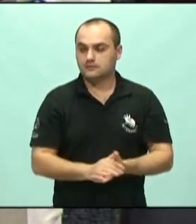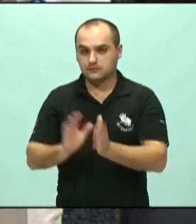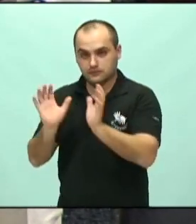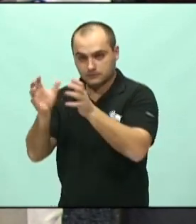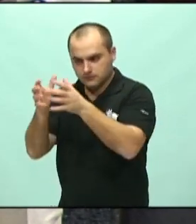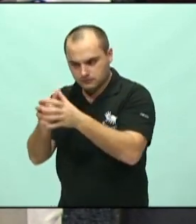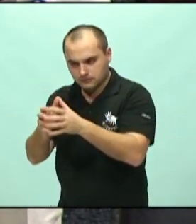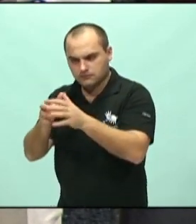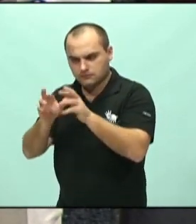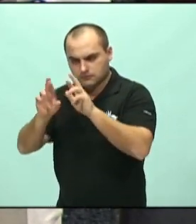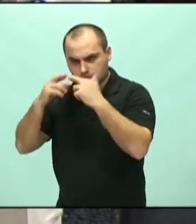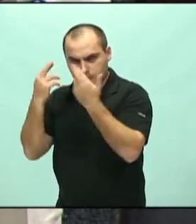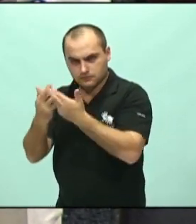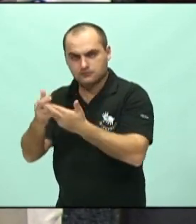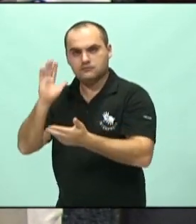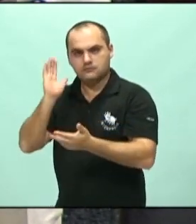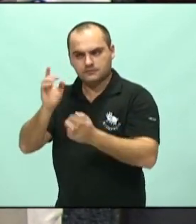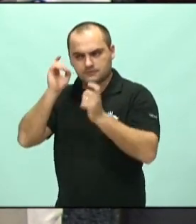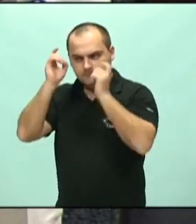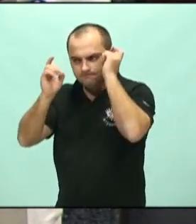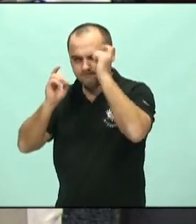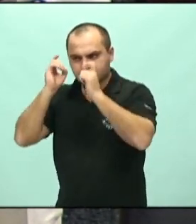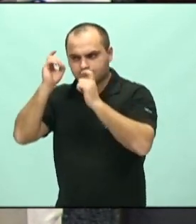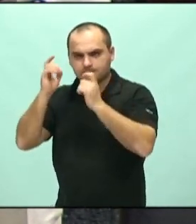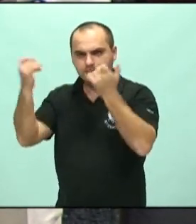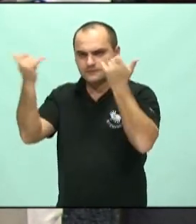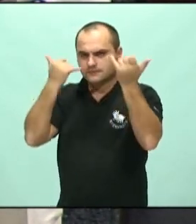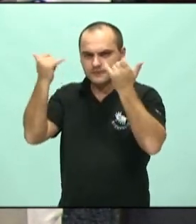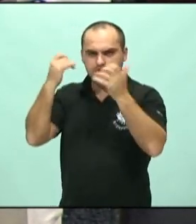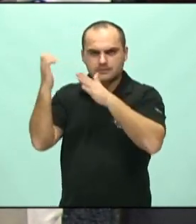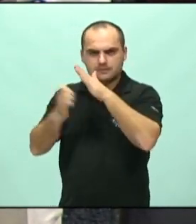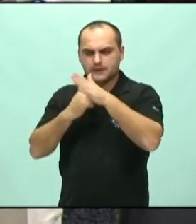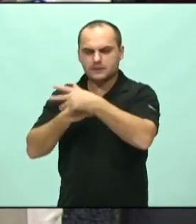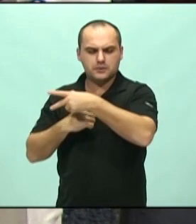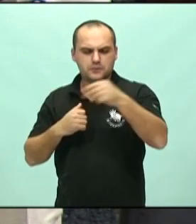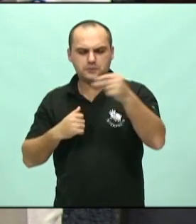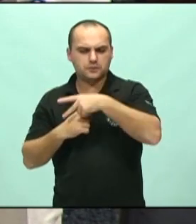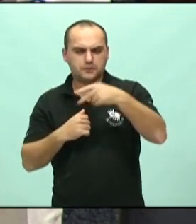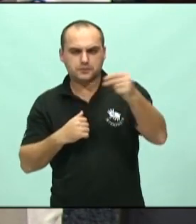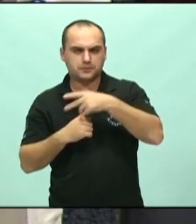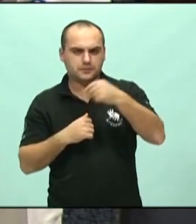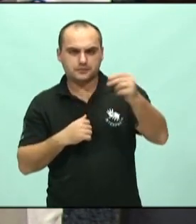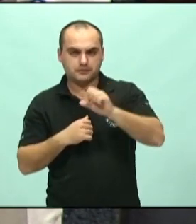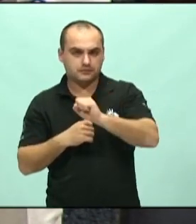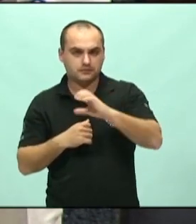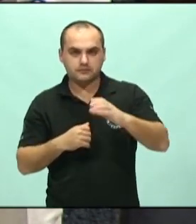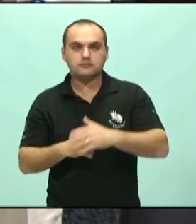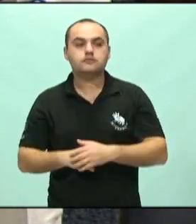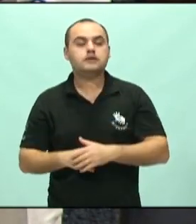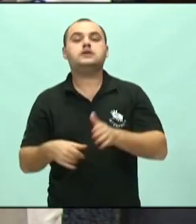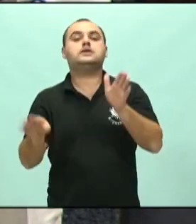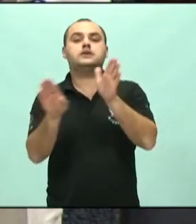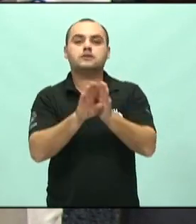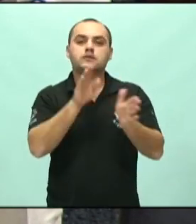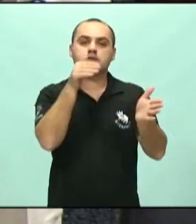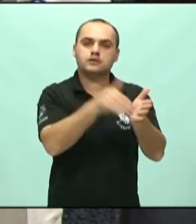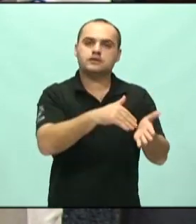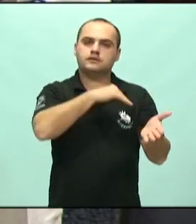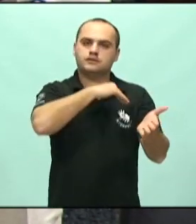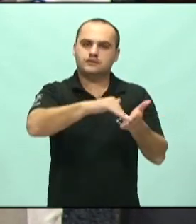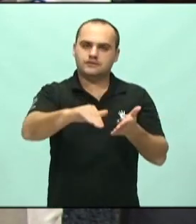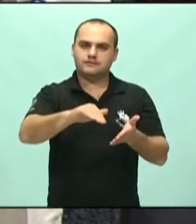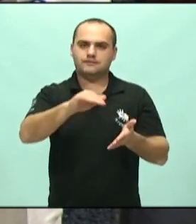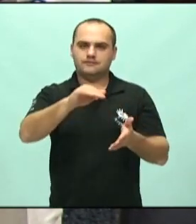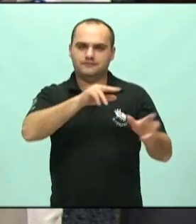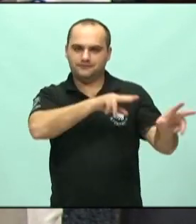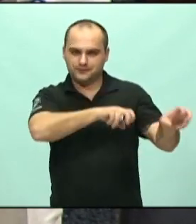já preocupado com a informação de muitas empresas que estavam saindo, e foi até o governo, foi até o secretário da Fazenda. O